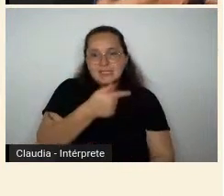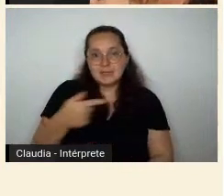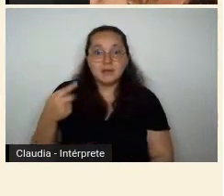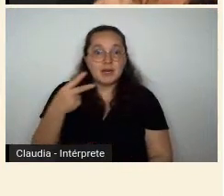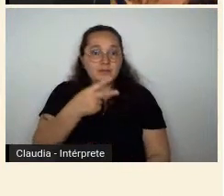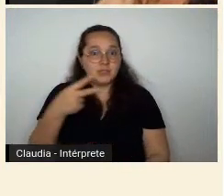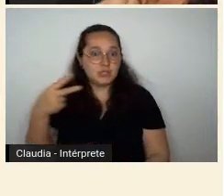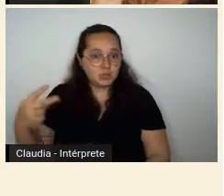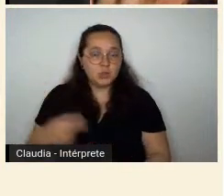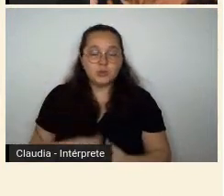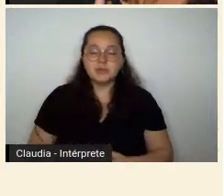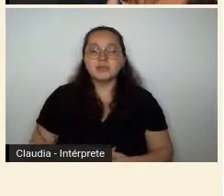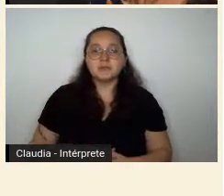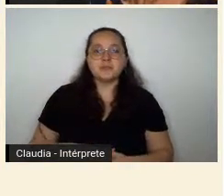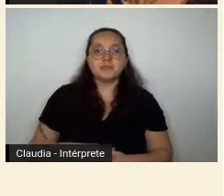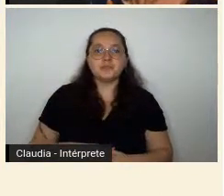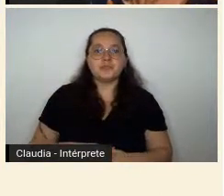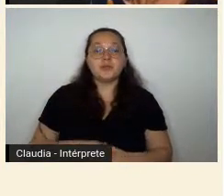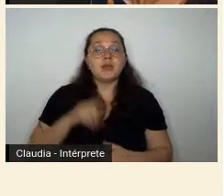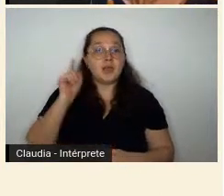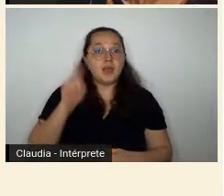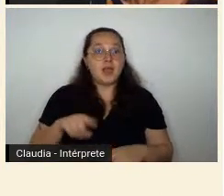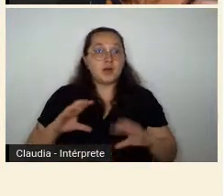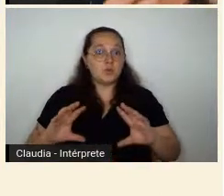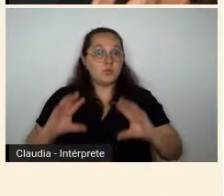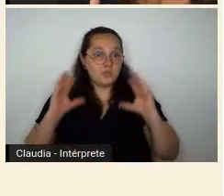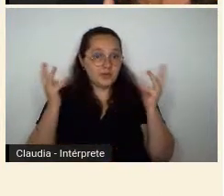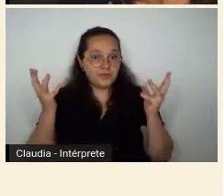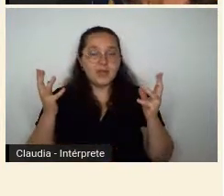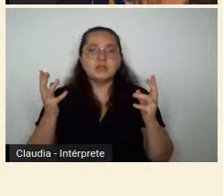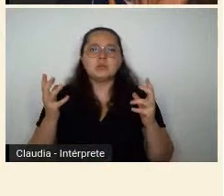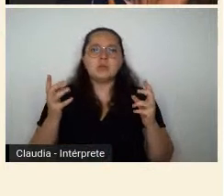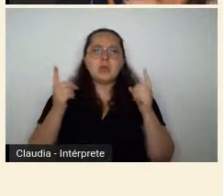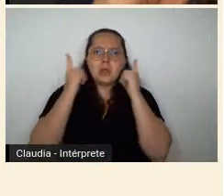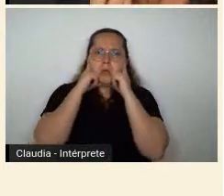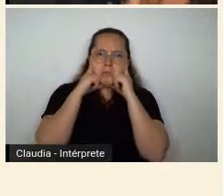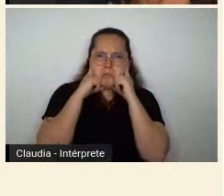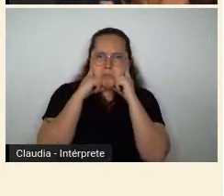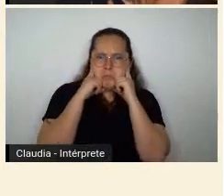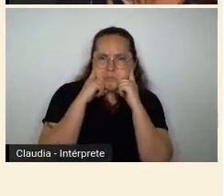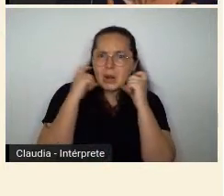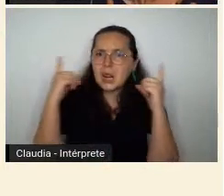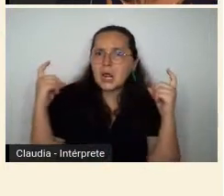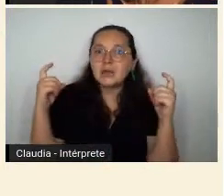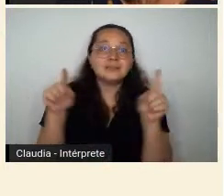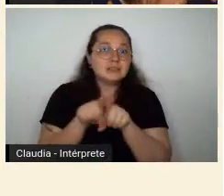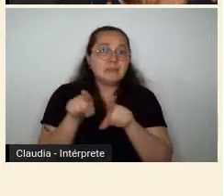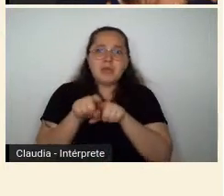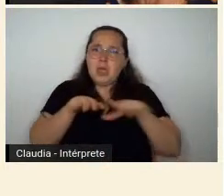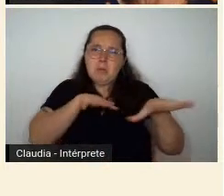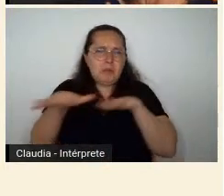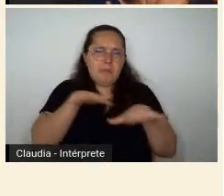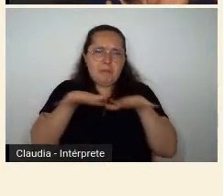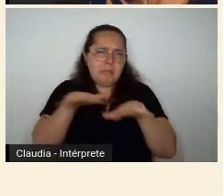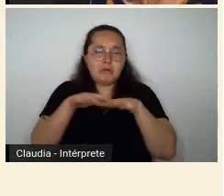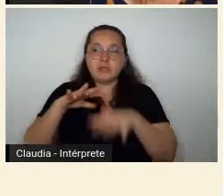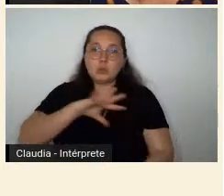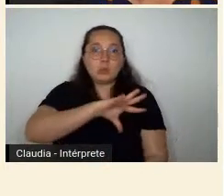se pretendia ser muito barulhento, boliçoso e ruidoso.